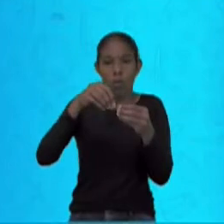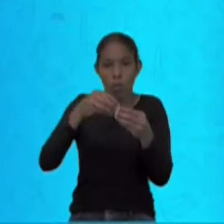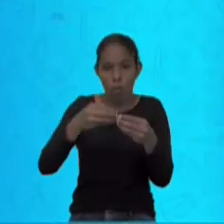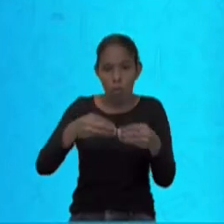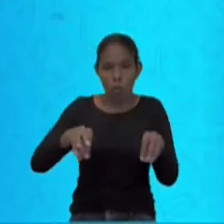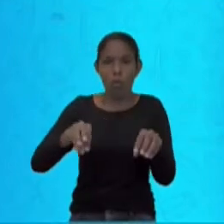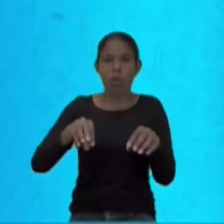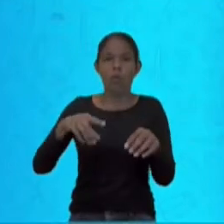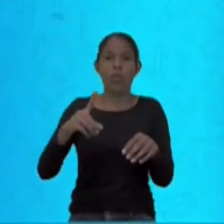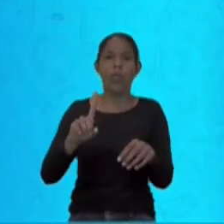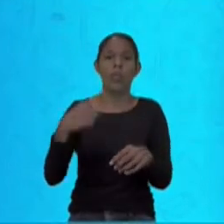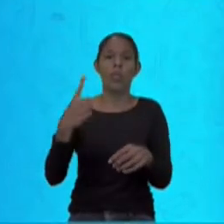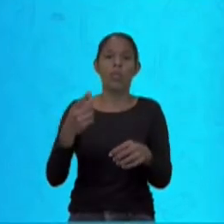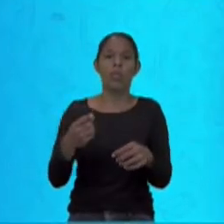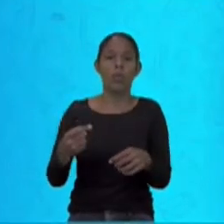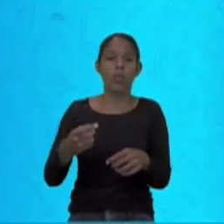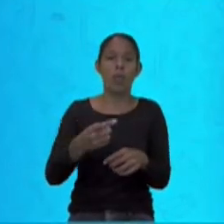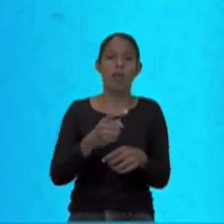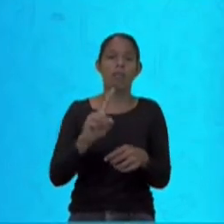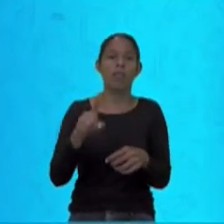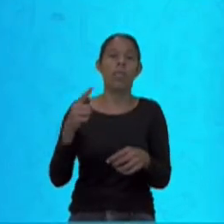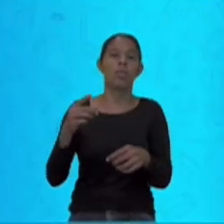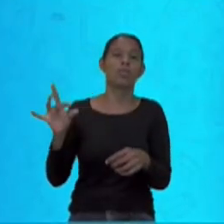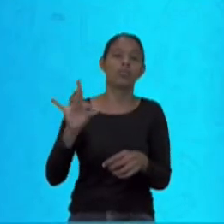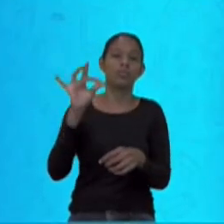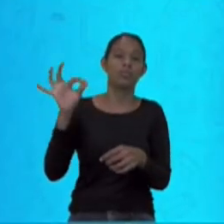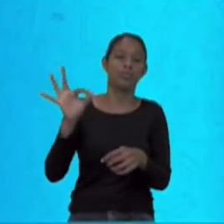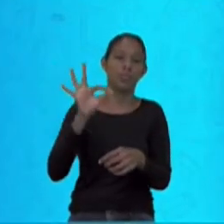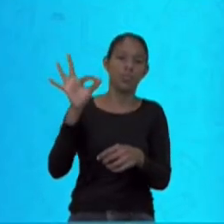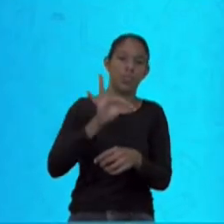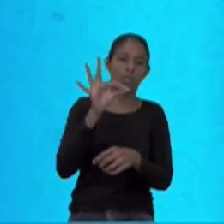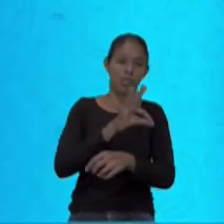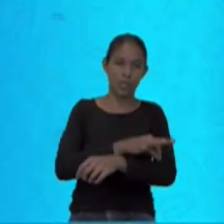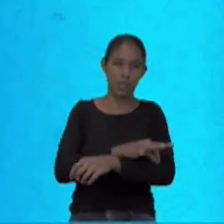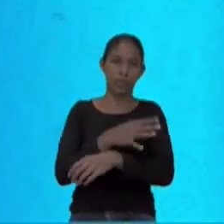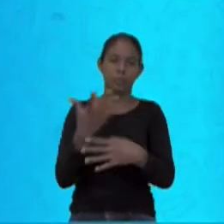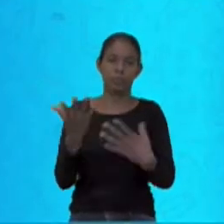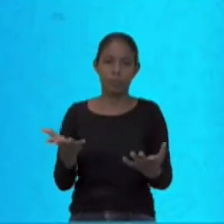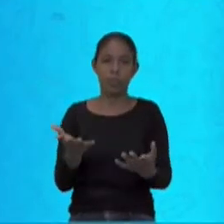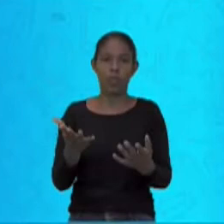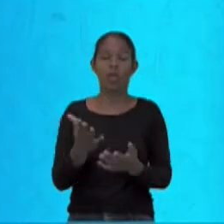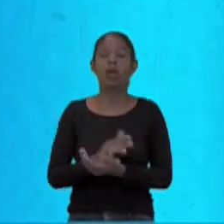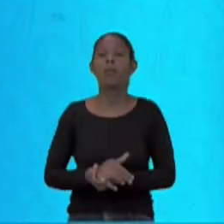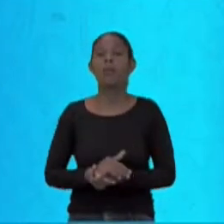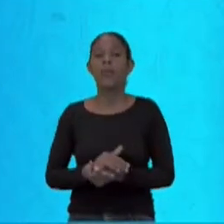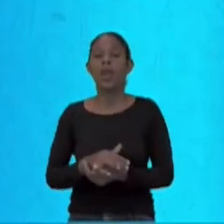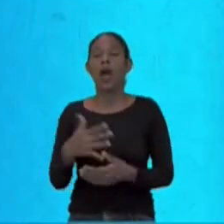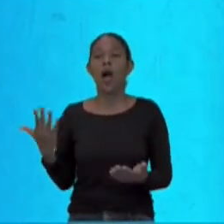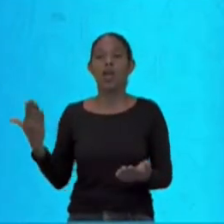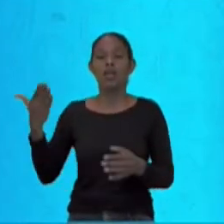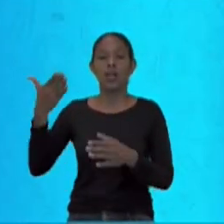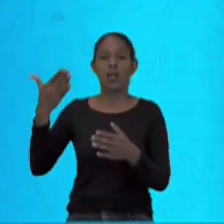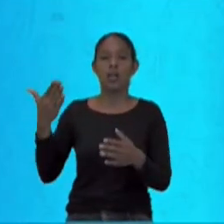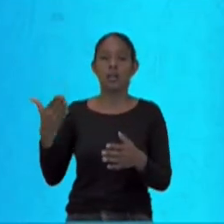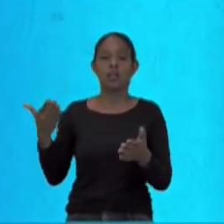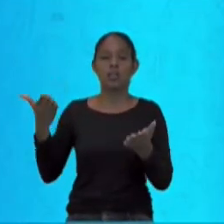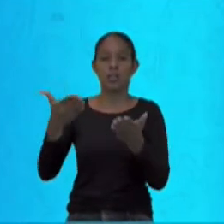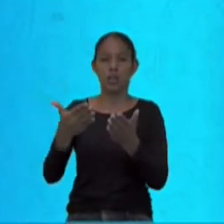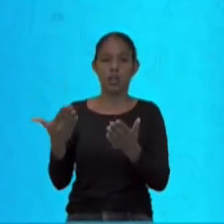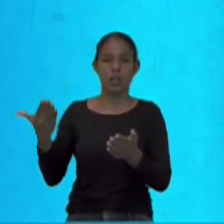especificamente à região do Rio de Janeiro e de Pernambuco, esse Aedes aegypti já estava na sua forma infectante.